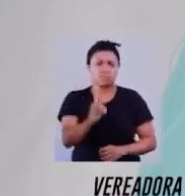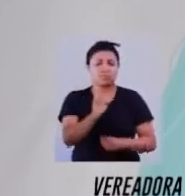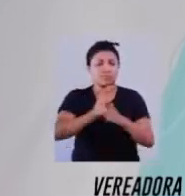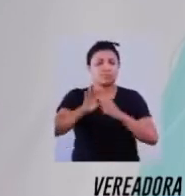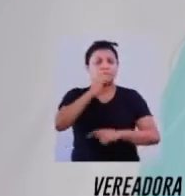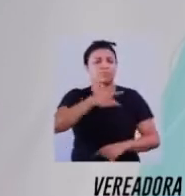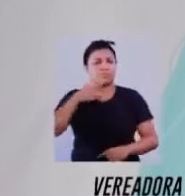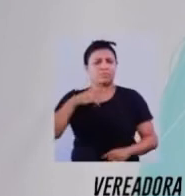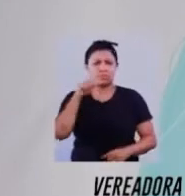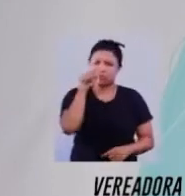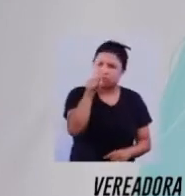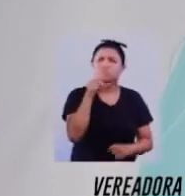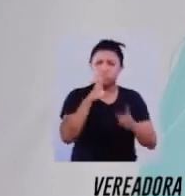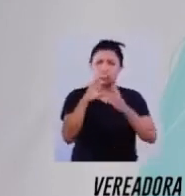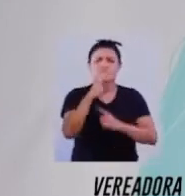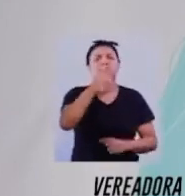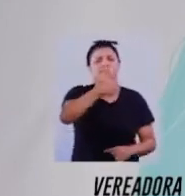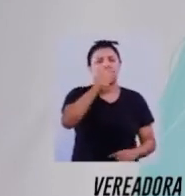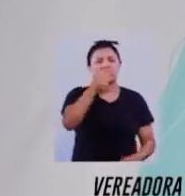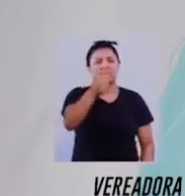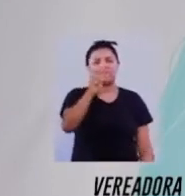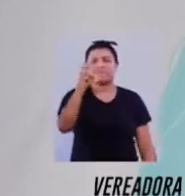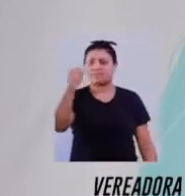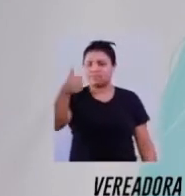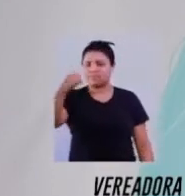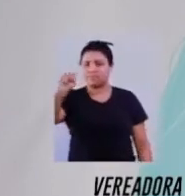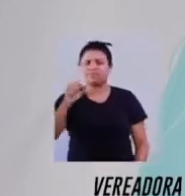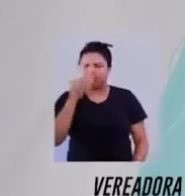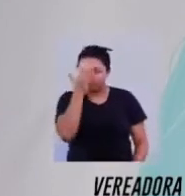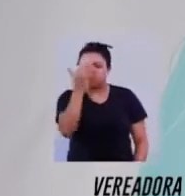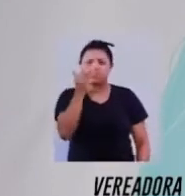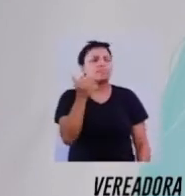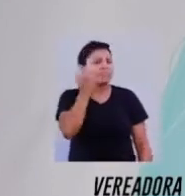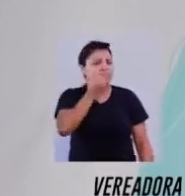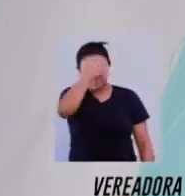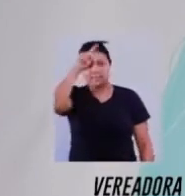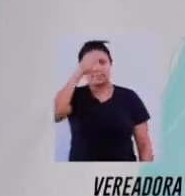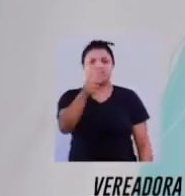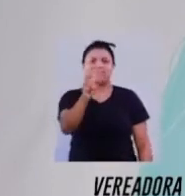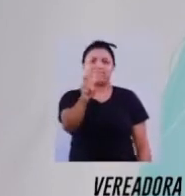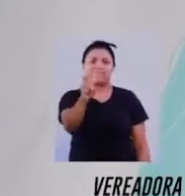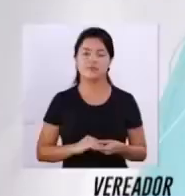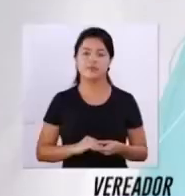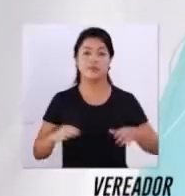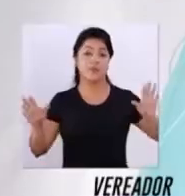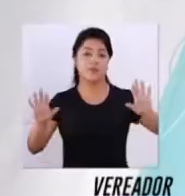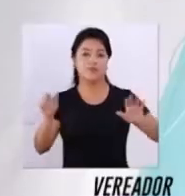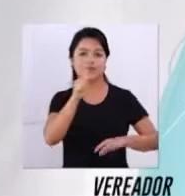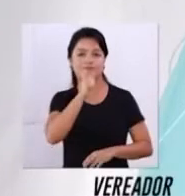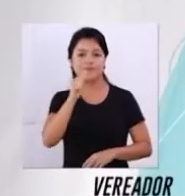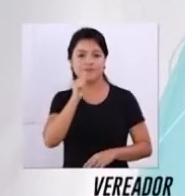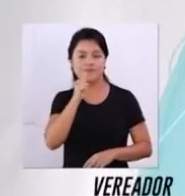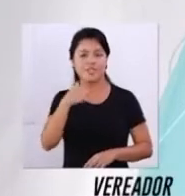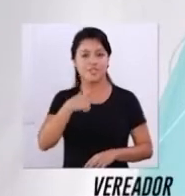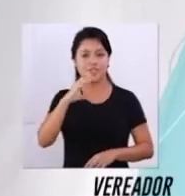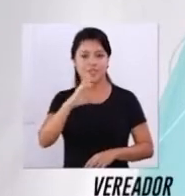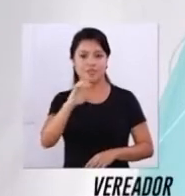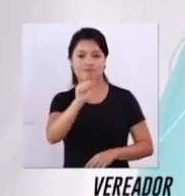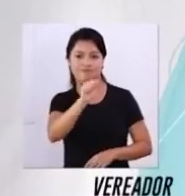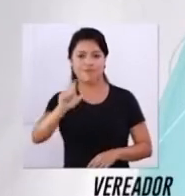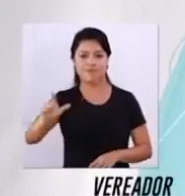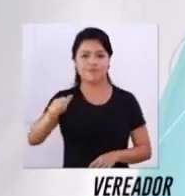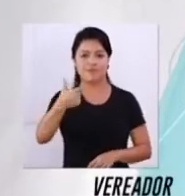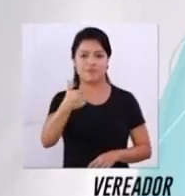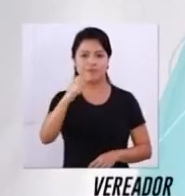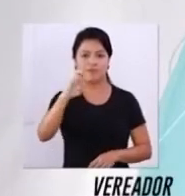assistência na saúde. E a você, cidadão, 25-180. Para a frente, Macapá, Josiel 25. Olá, Macapá. Sou Carlos do